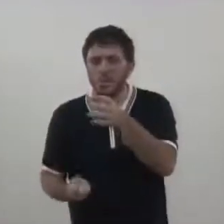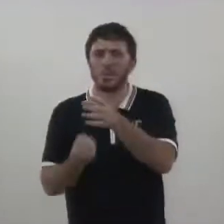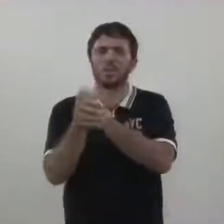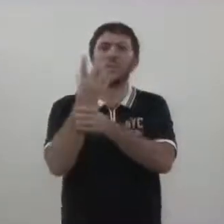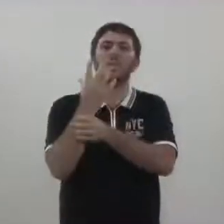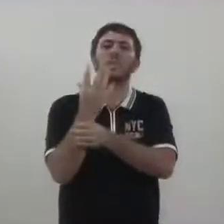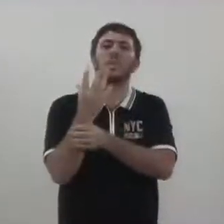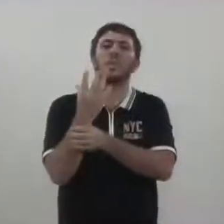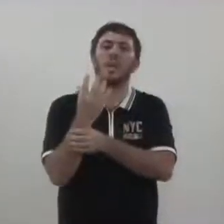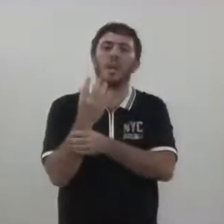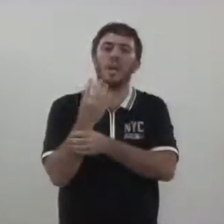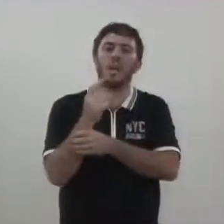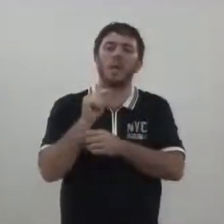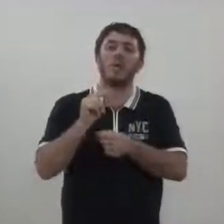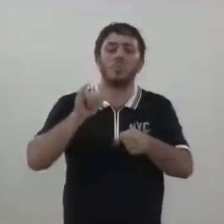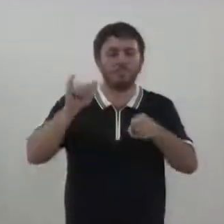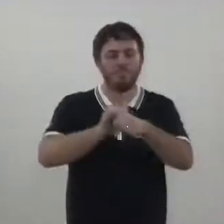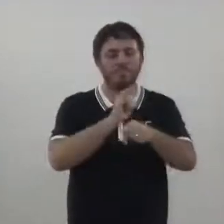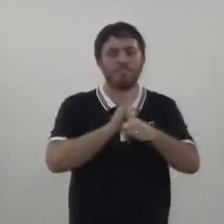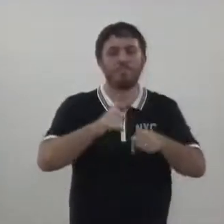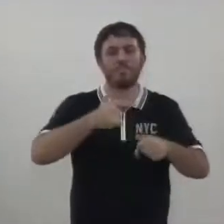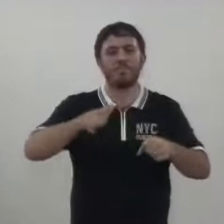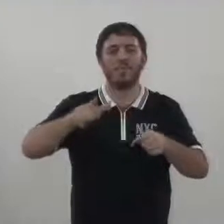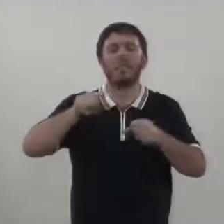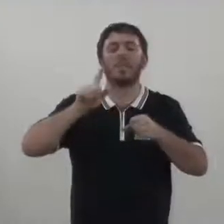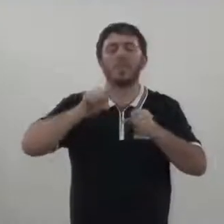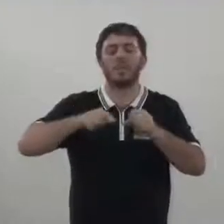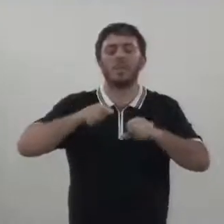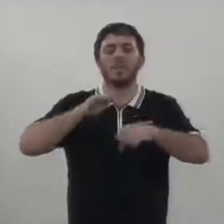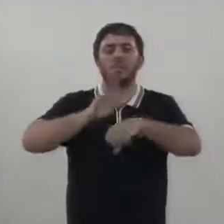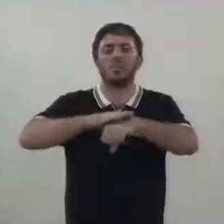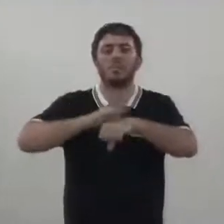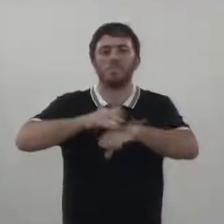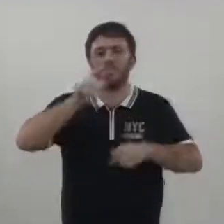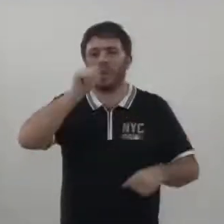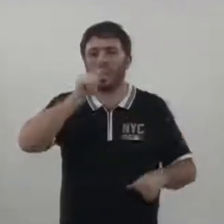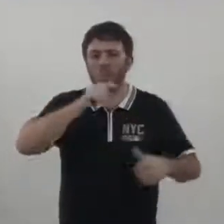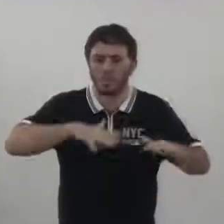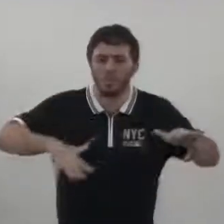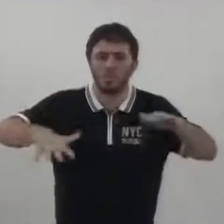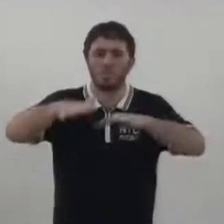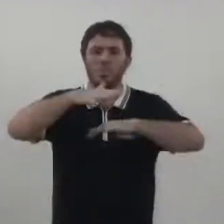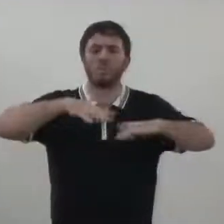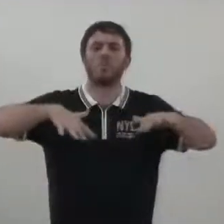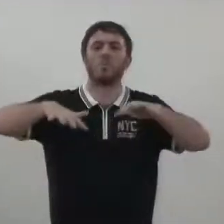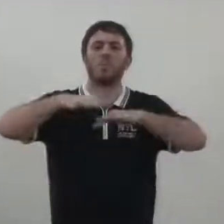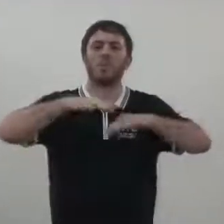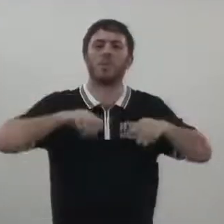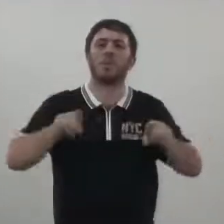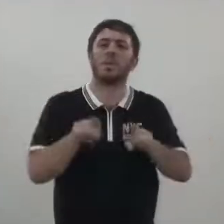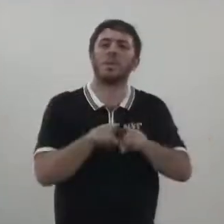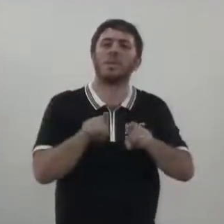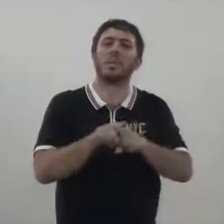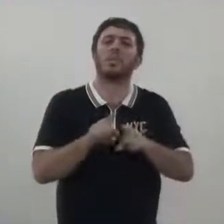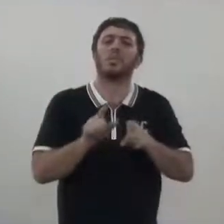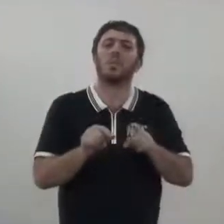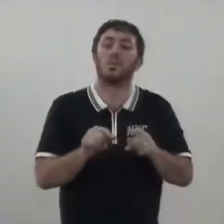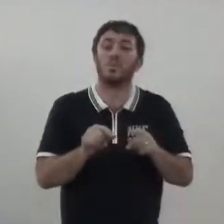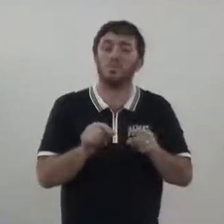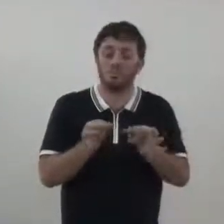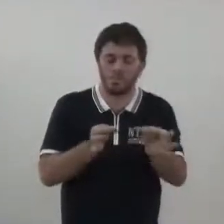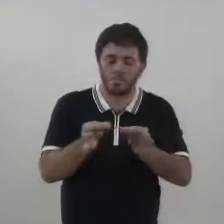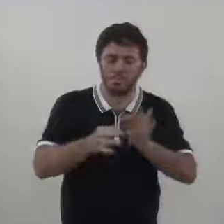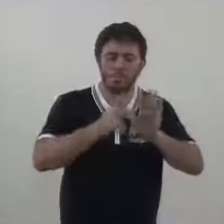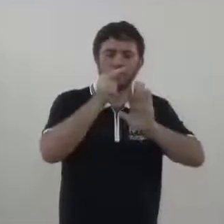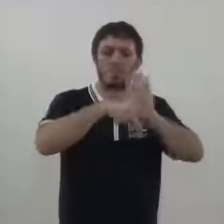diferenciada, principalmente na questão hídrica para o nosso município, em função até mesmo do plano diretor que devemos